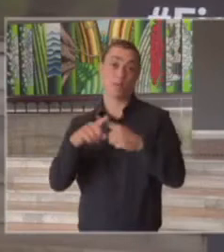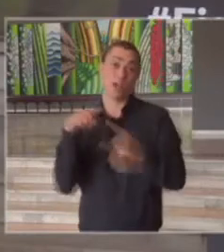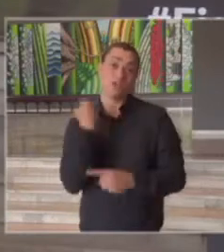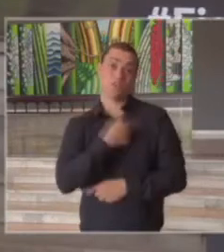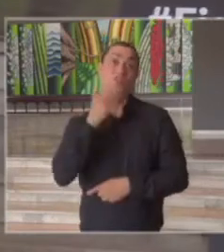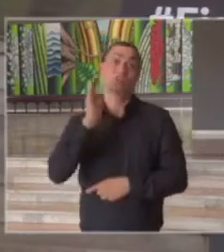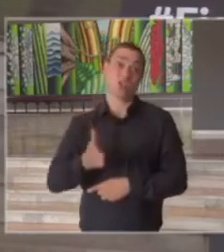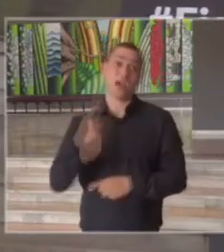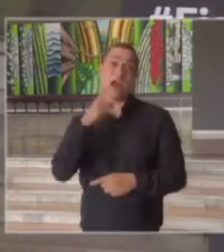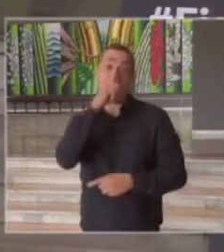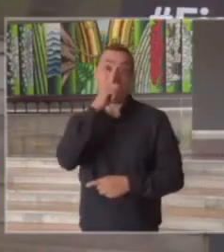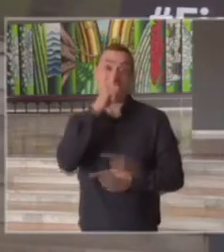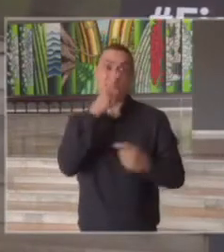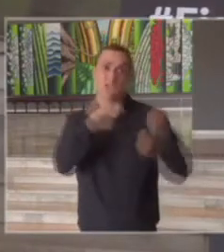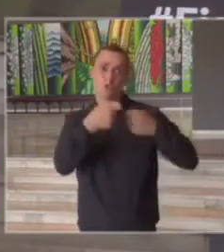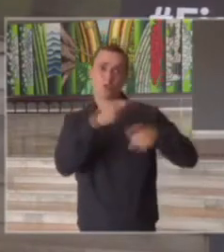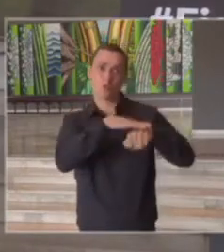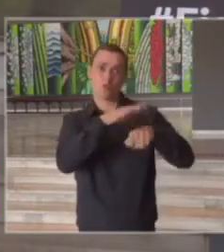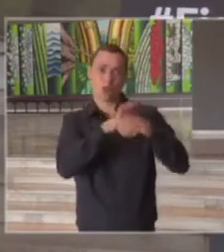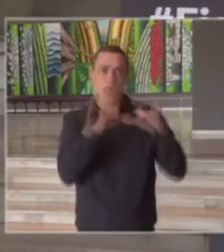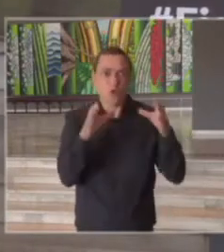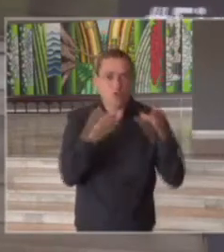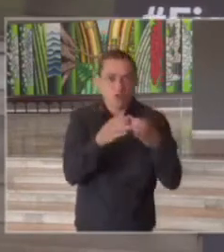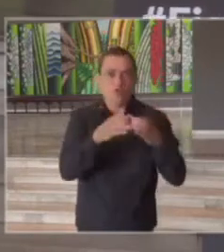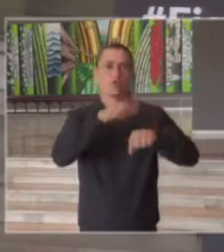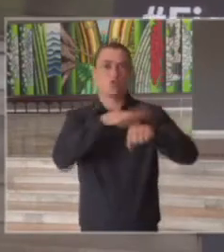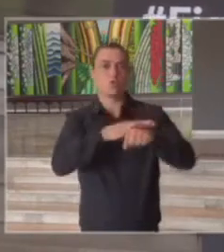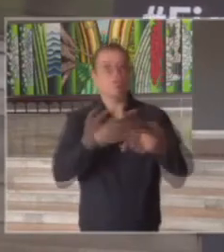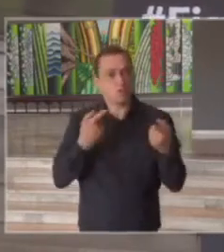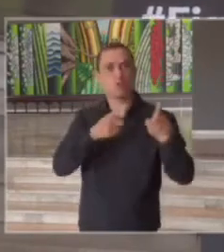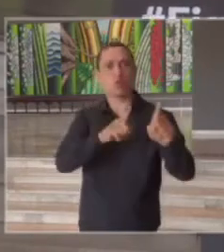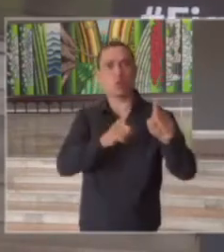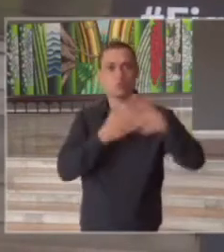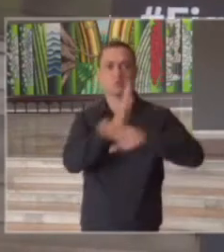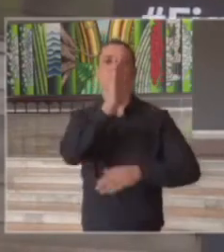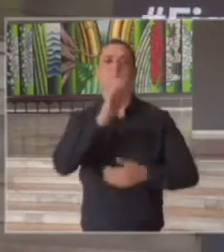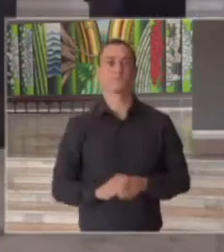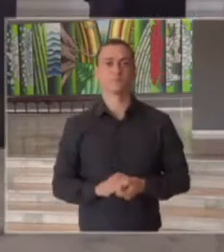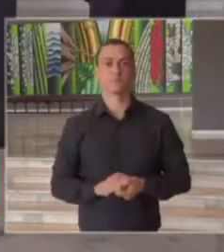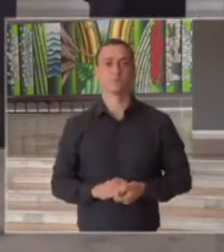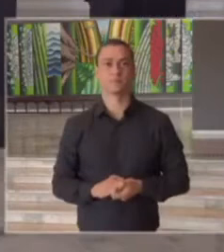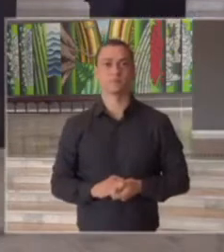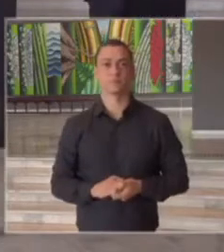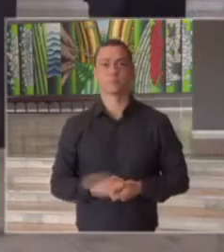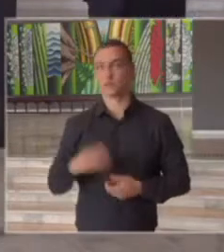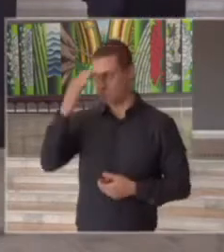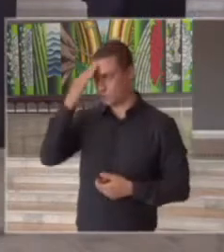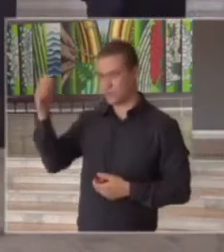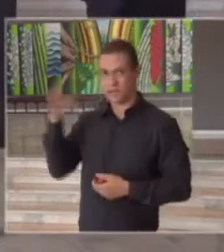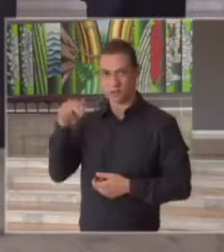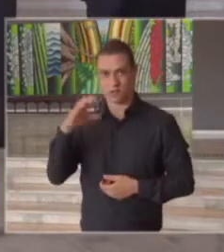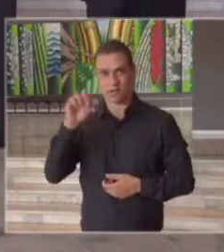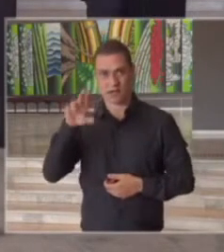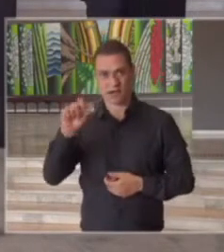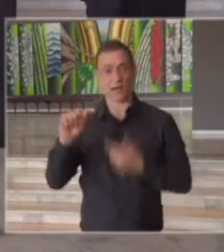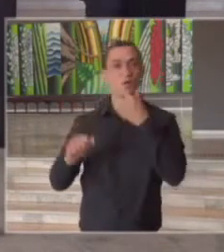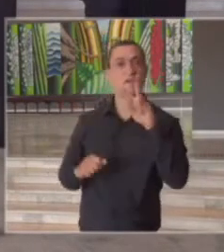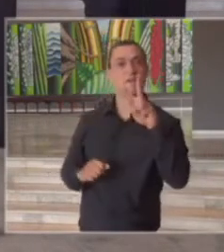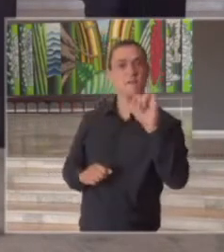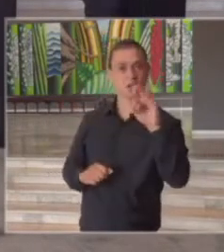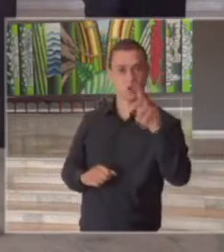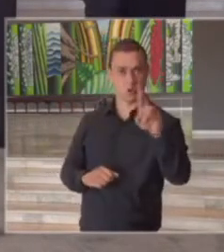tenha essa crise debelada essa crise enfrentada e superada Obrigado Ana Carla Vitor Moraes